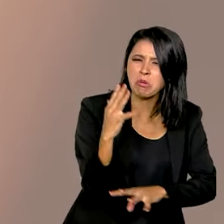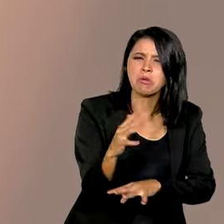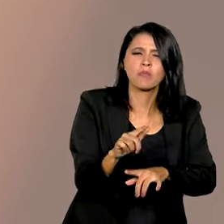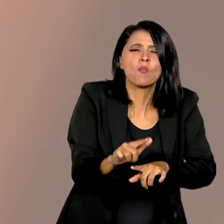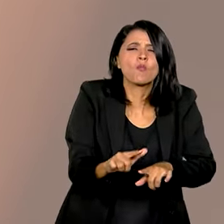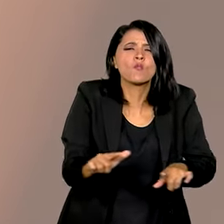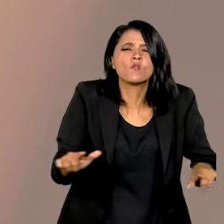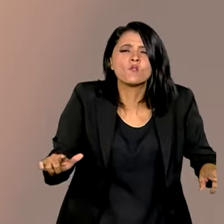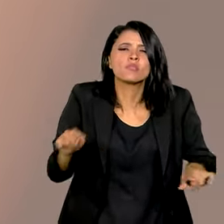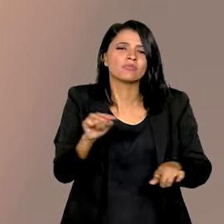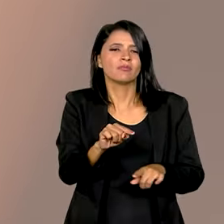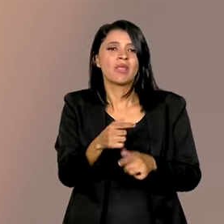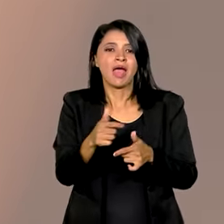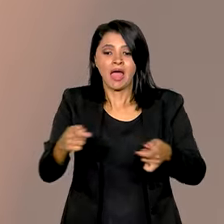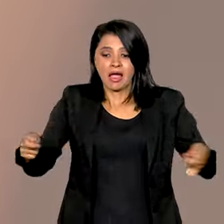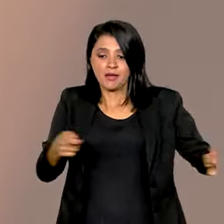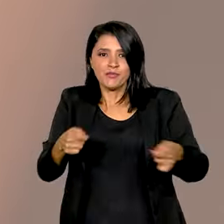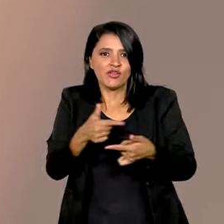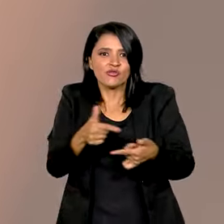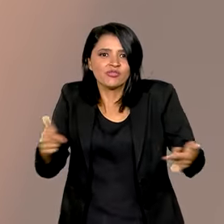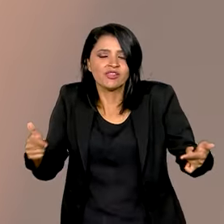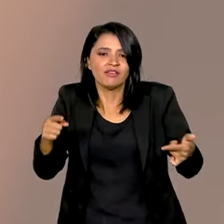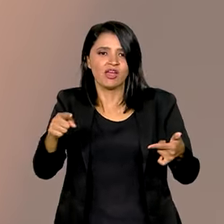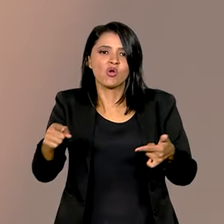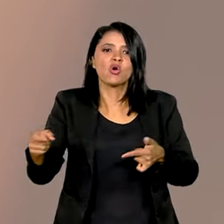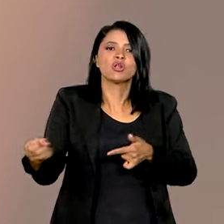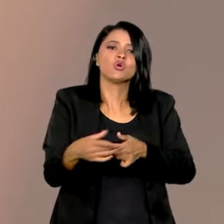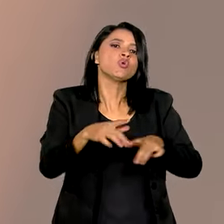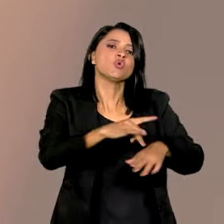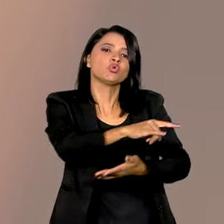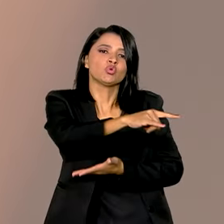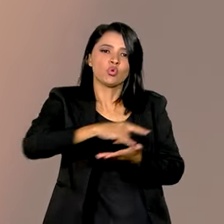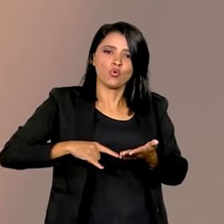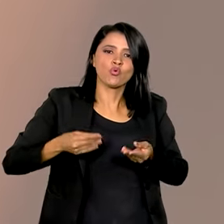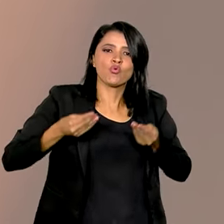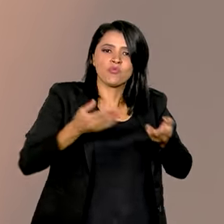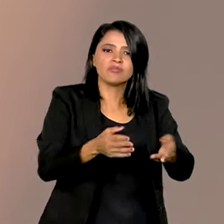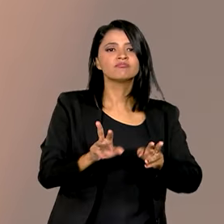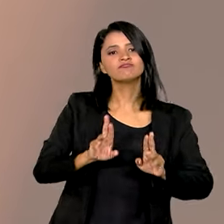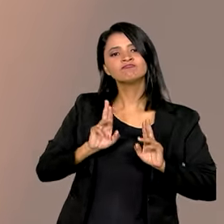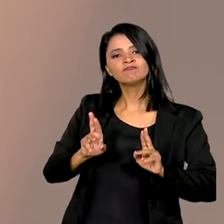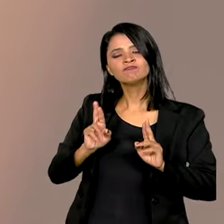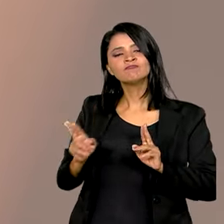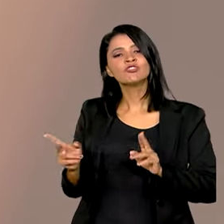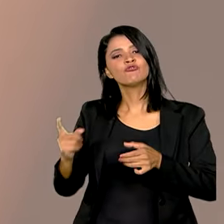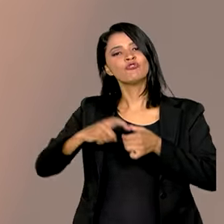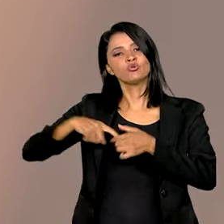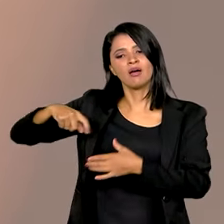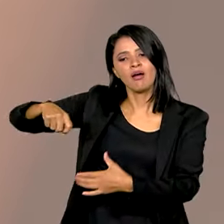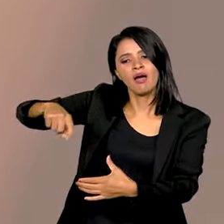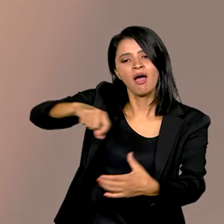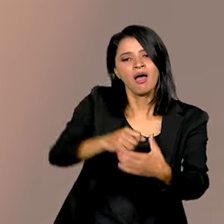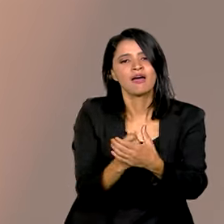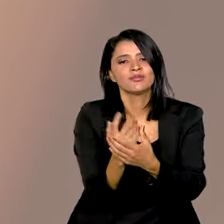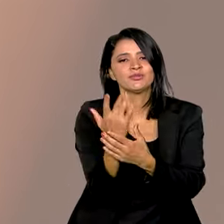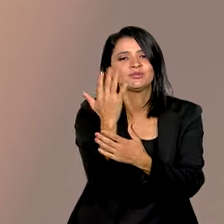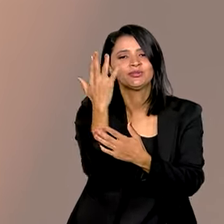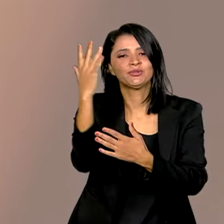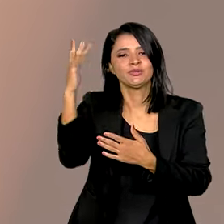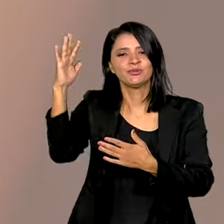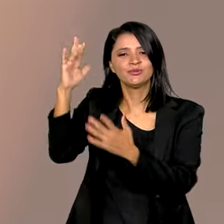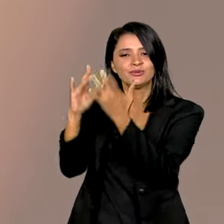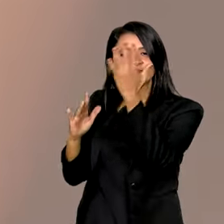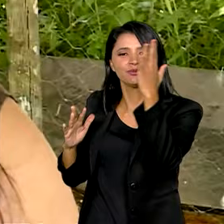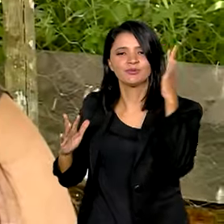país. Sem garimpeiros e com a nova titulação, a expectativa agora é a recuperação da floresta.